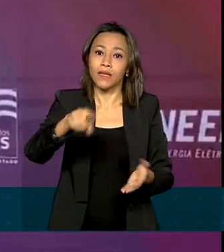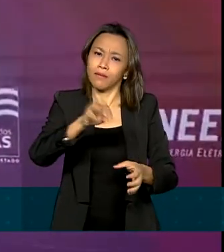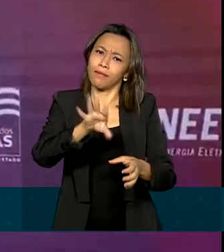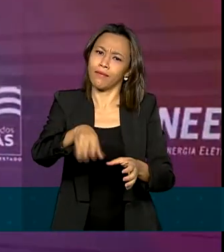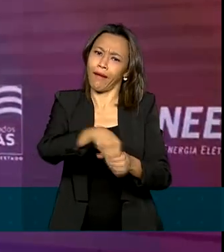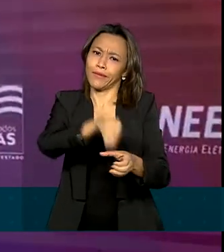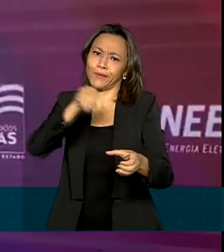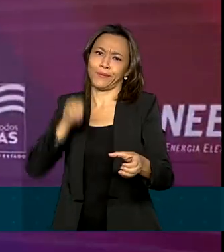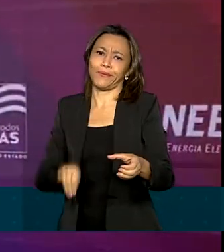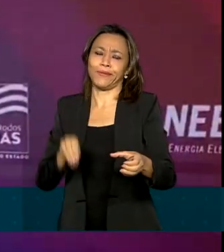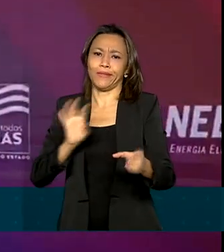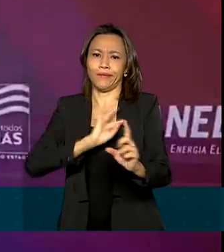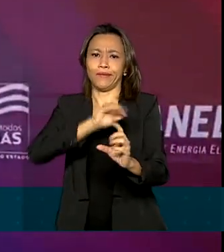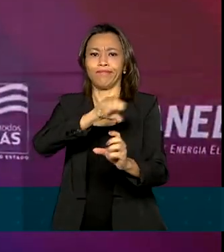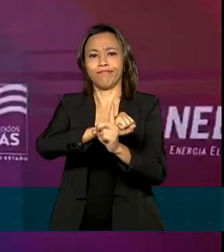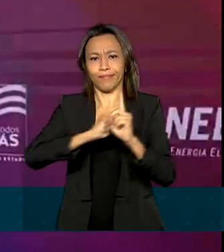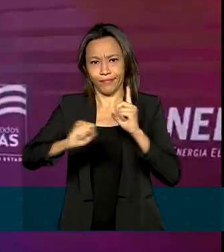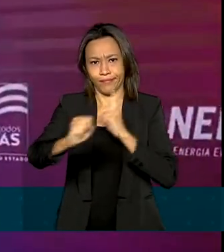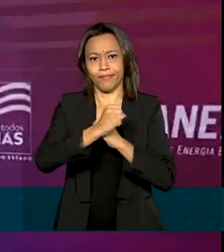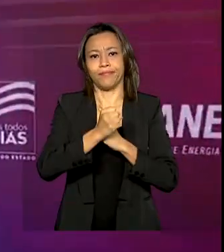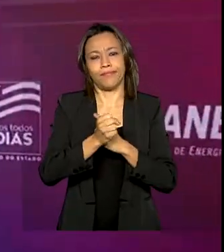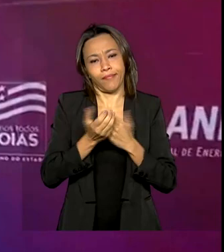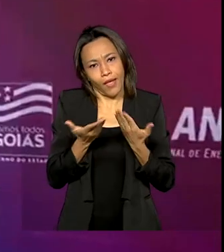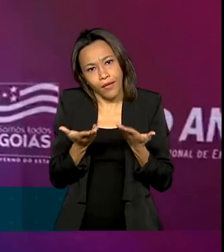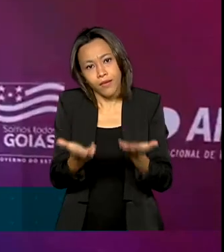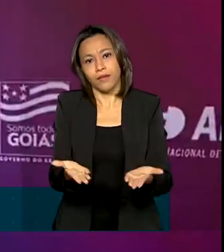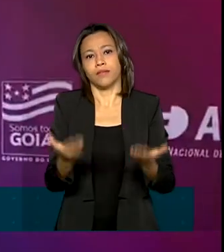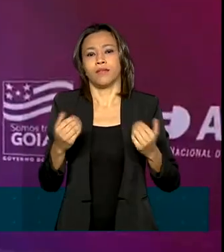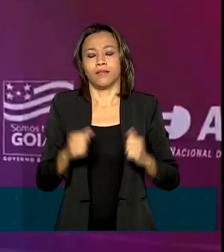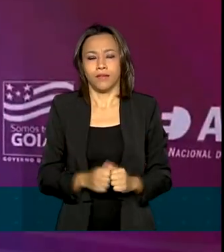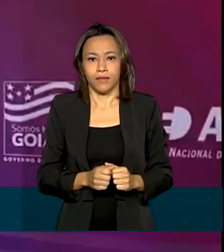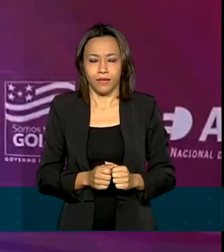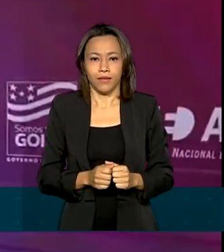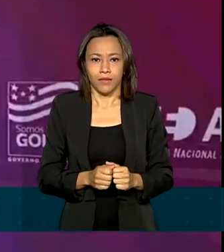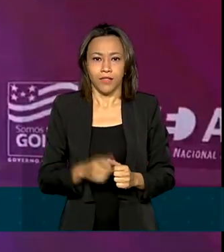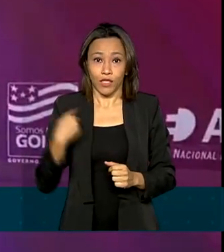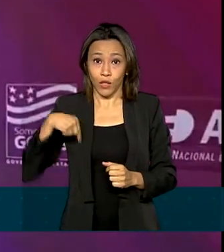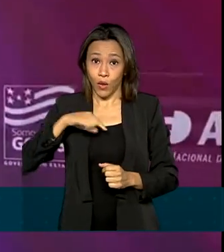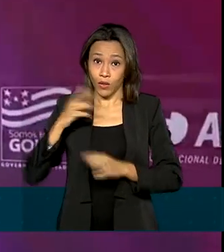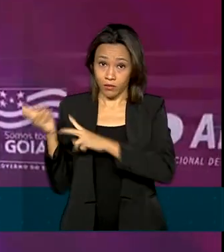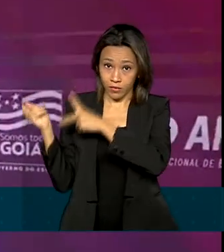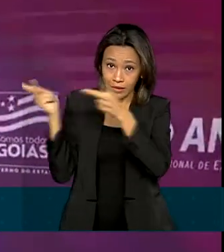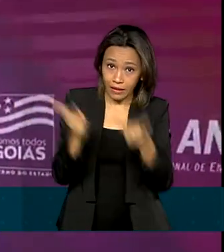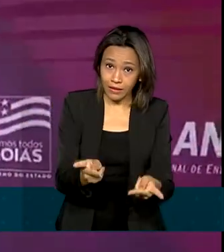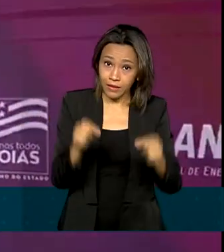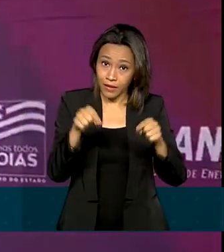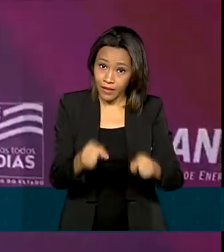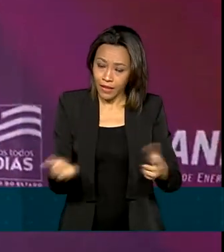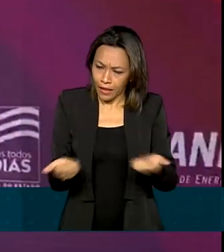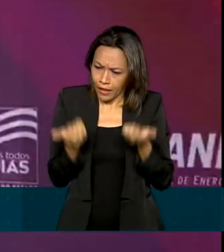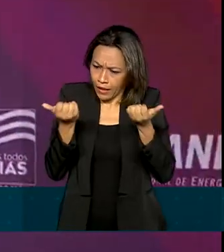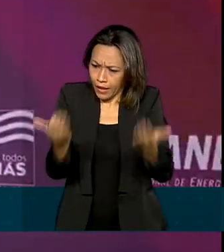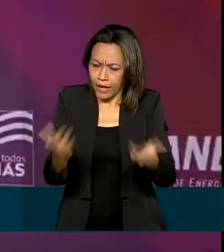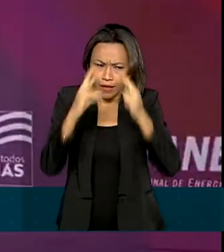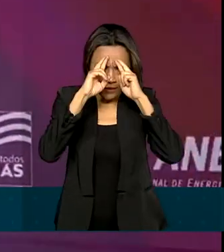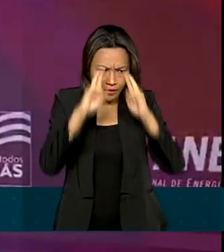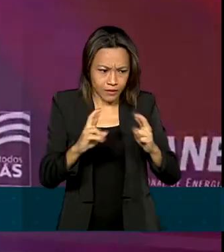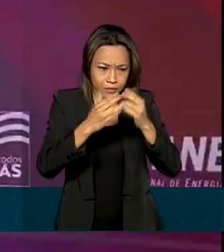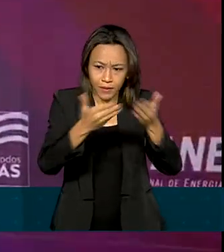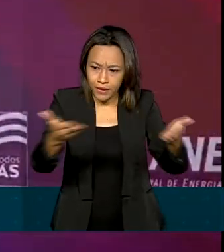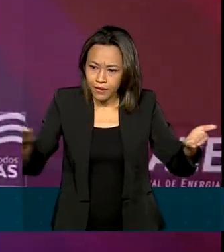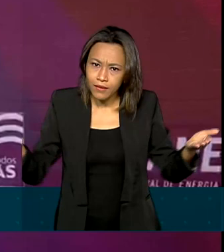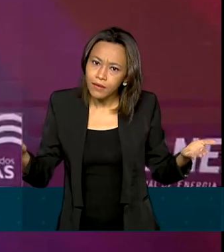dentro da nossa sociedade. É isso que está se trazendo aqui. É dignidade, é